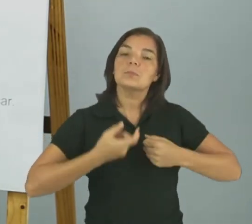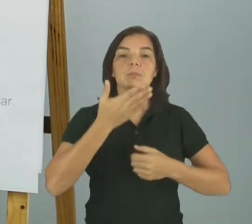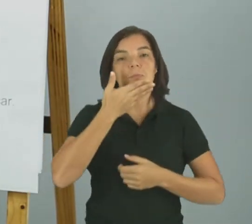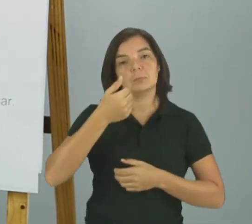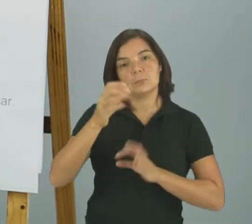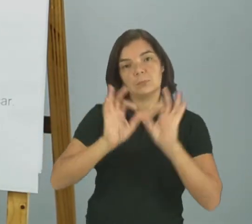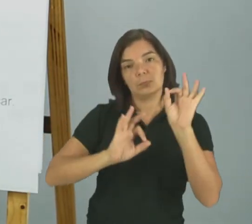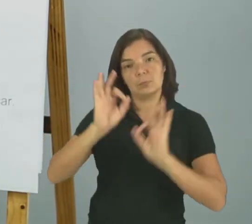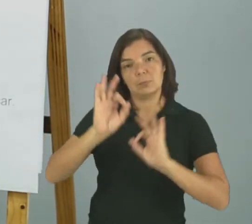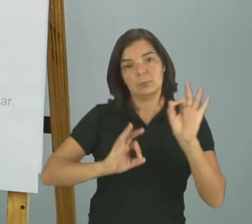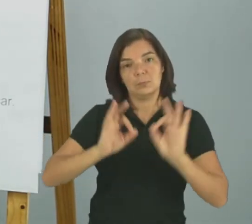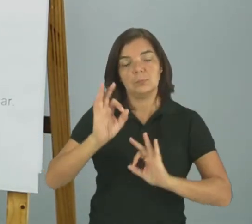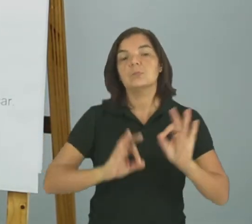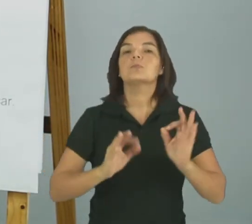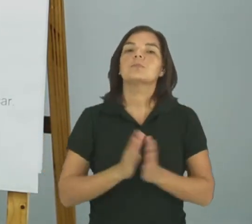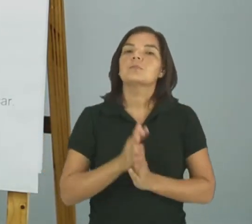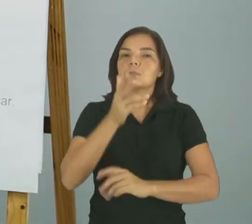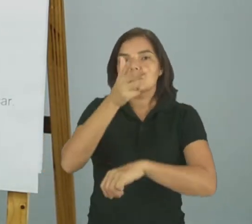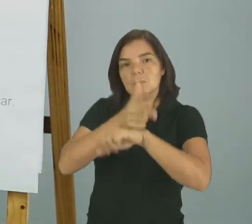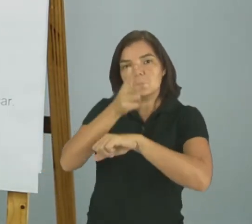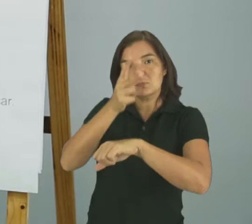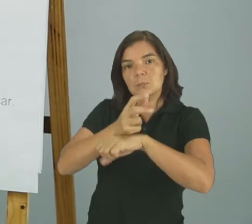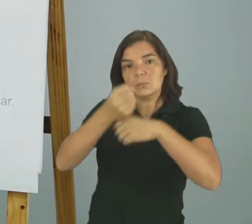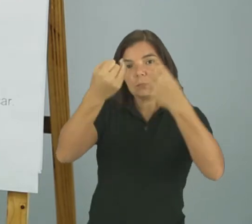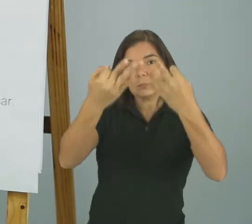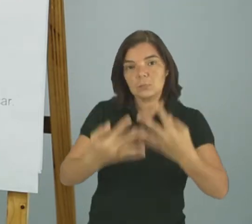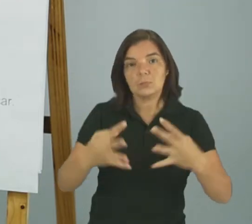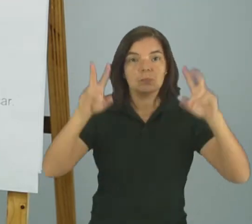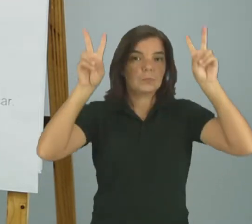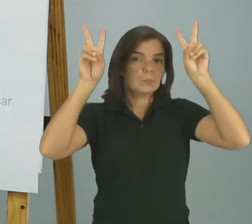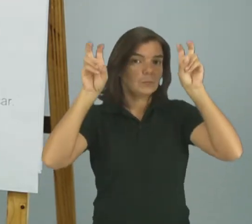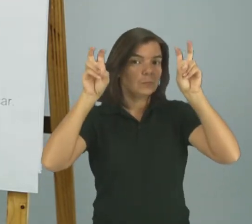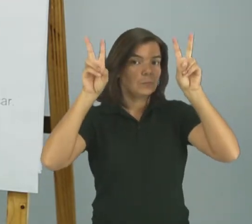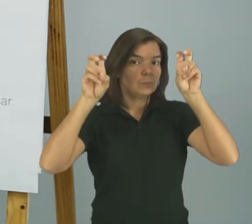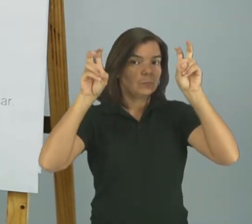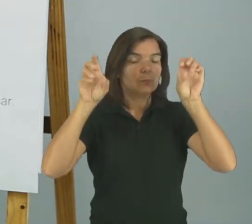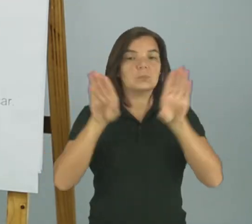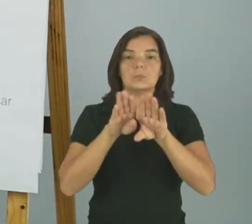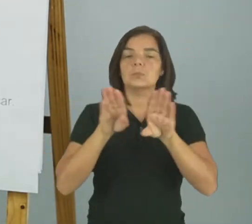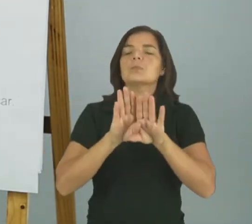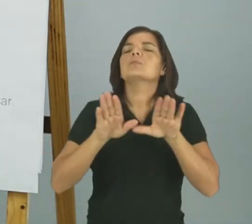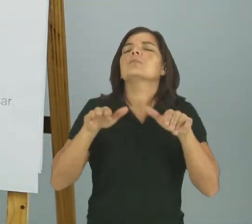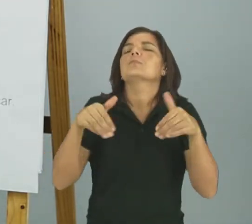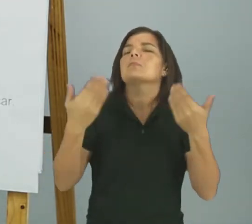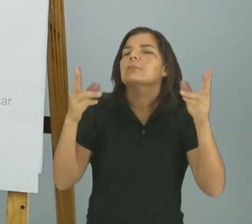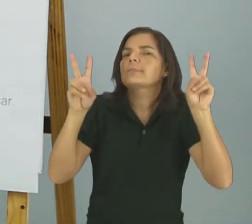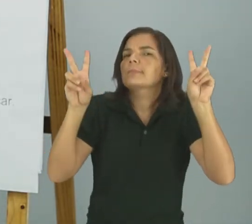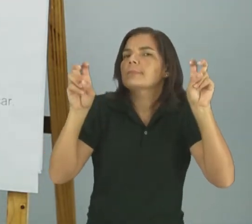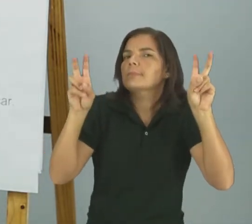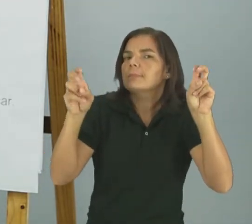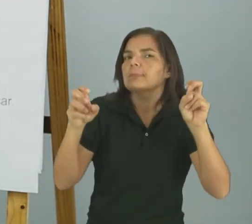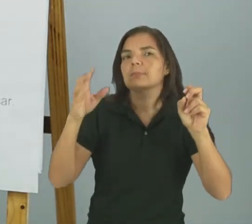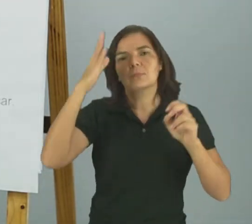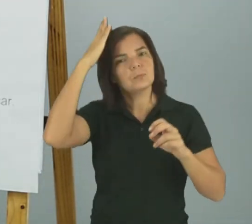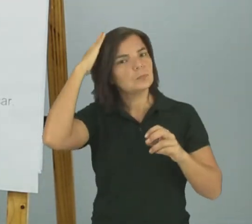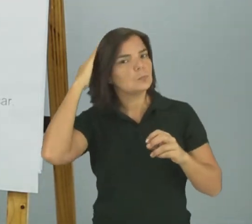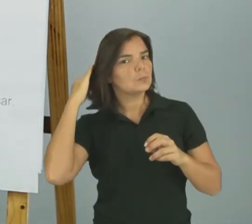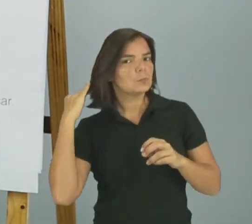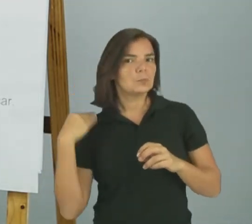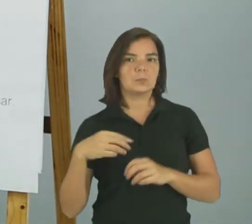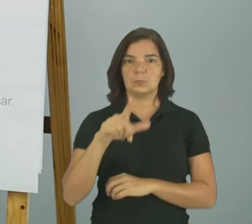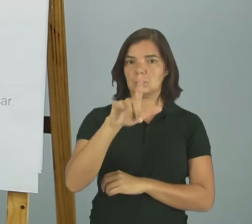organizado Como lá no vídeo também foi falado Sobre título, tá? E qual o título aqui, ó? O Cabelo de Lelê,